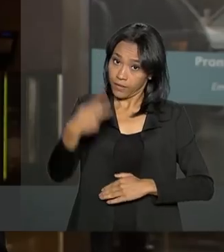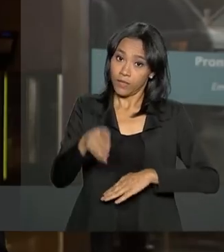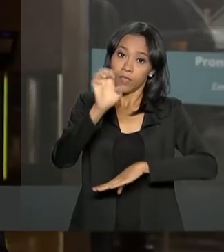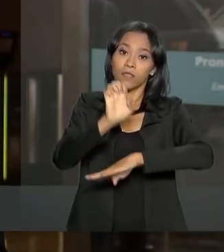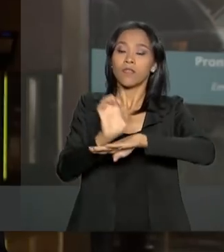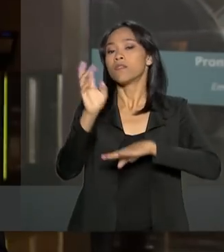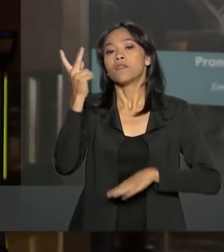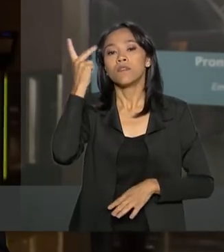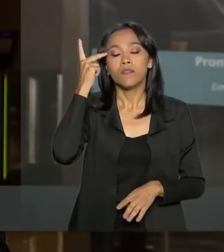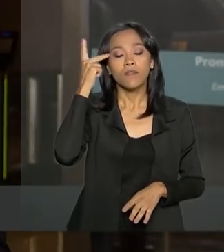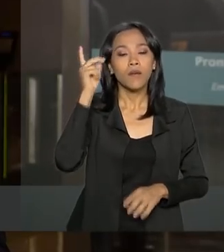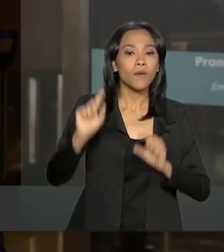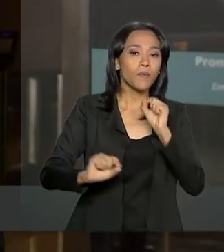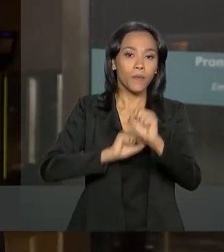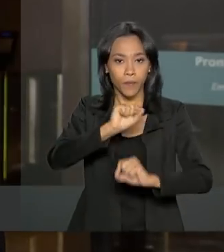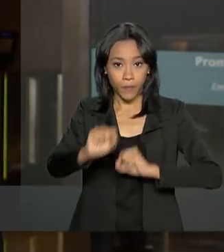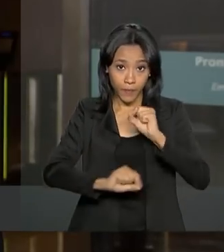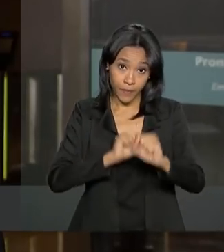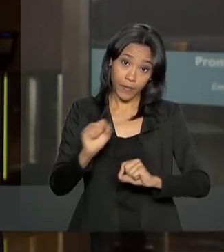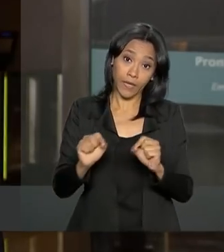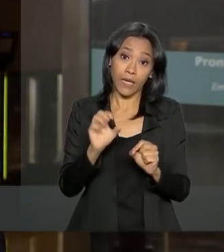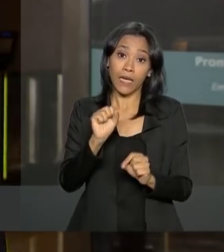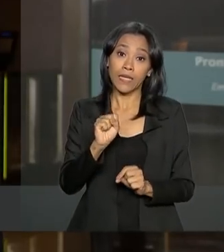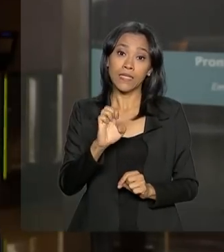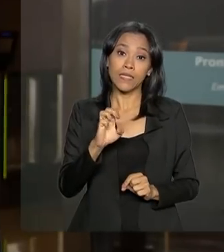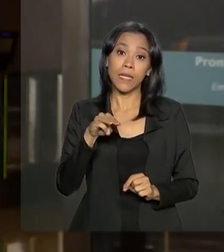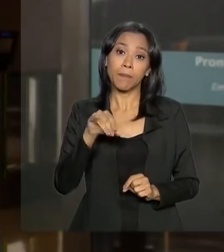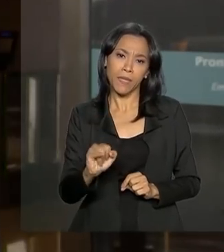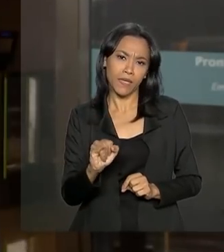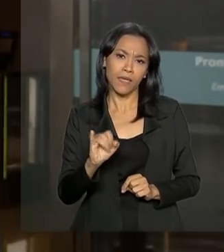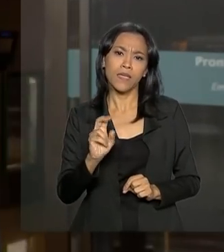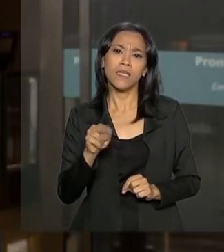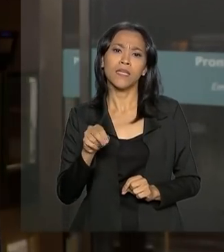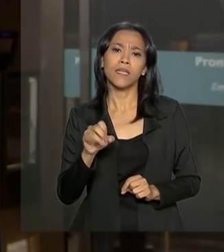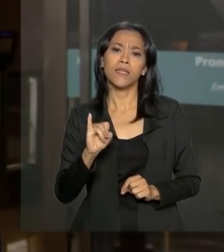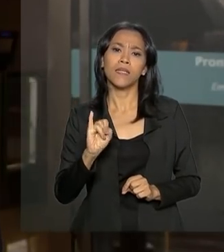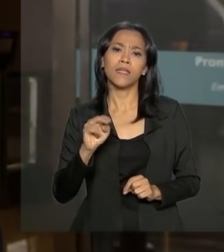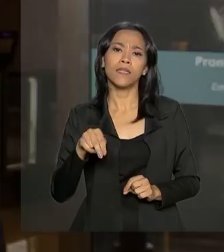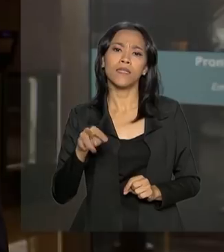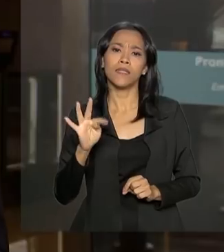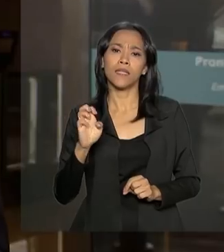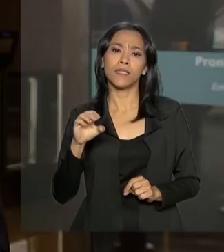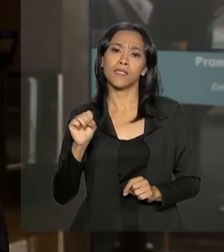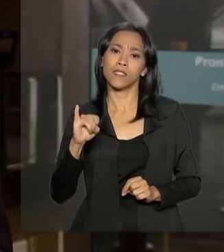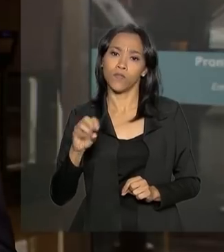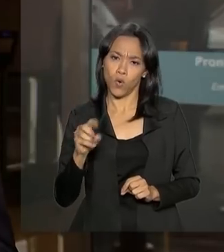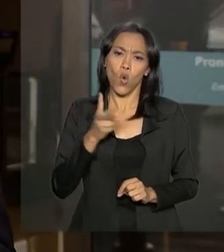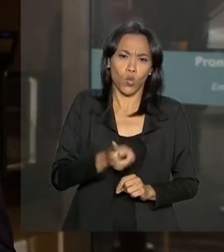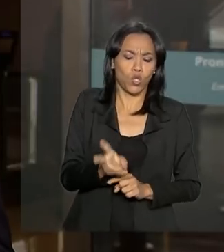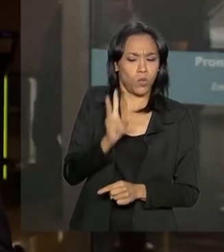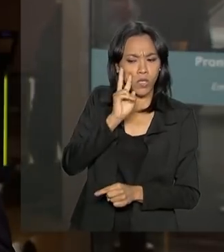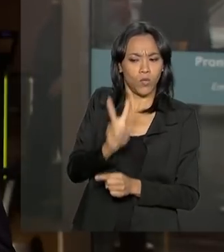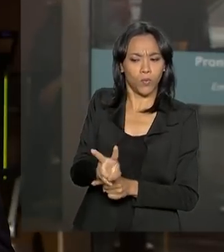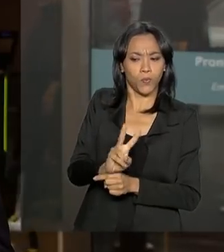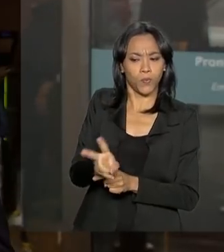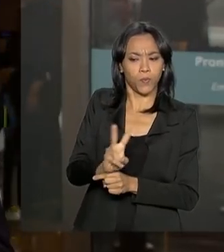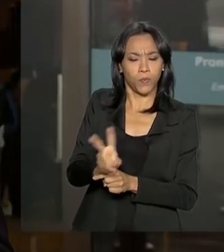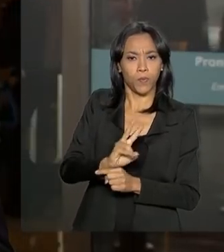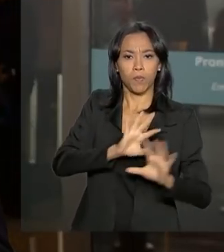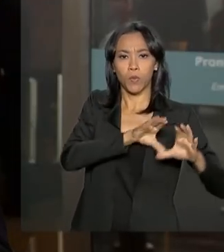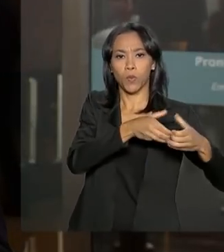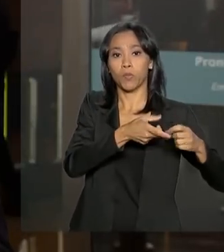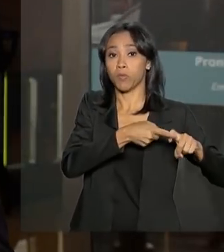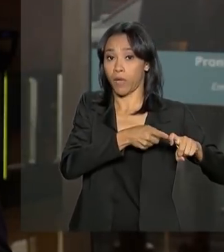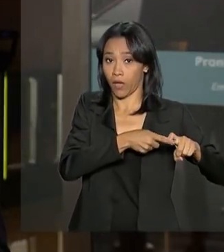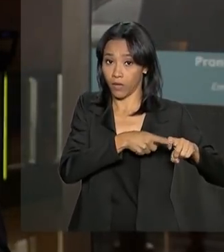da capital paulista, em regime semi-intensivo. O que isso significa? Que ele continua sendo monitorado pela equipe médica e também